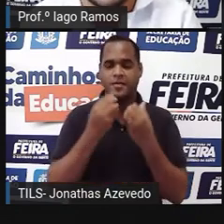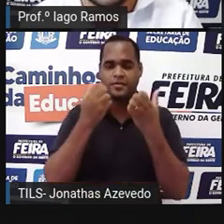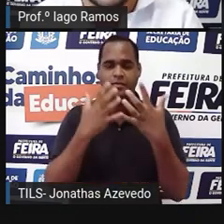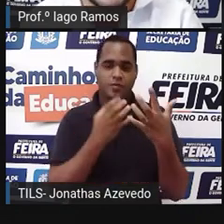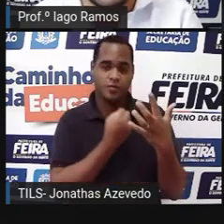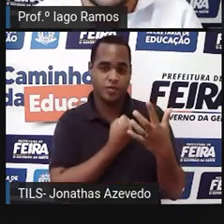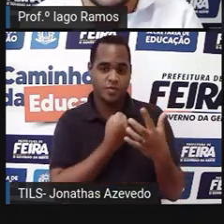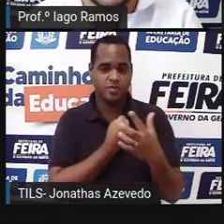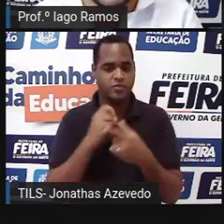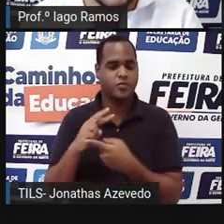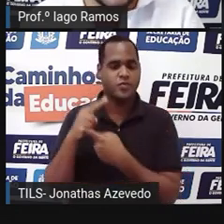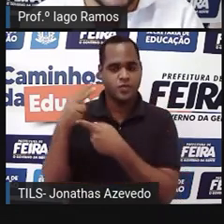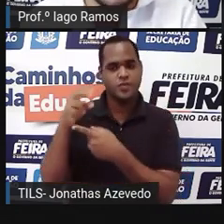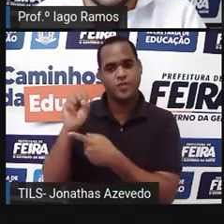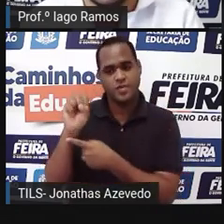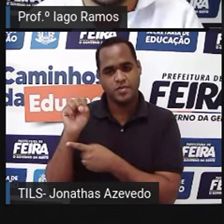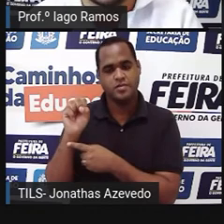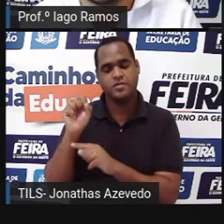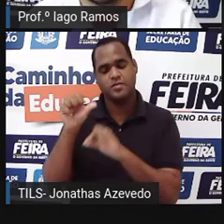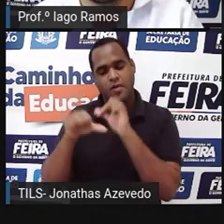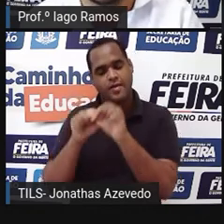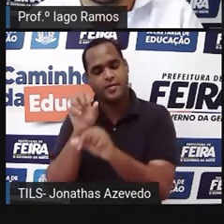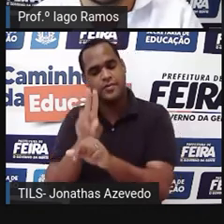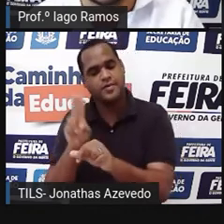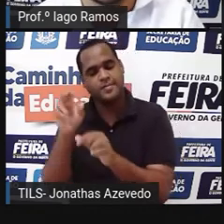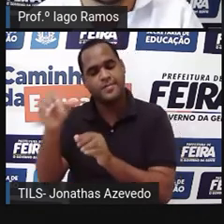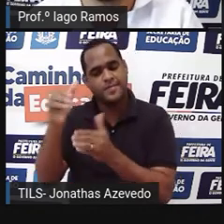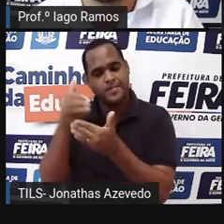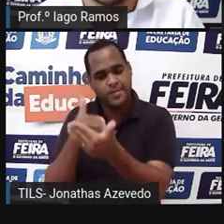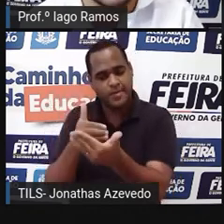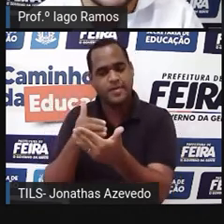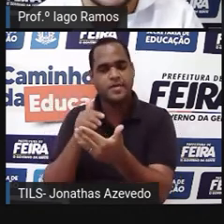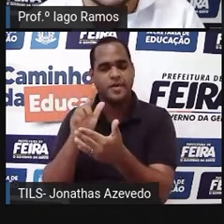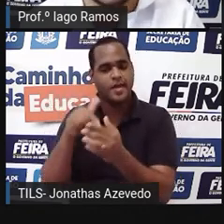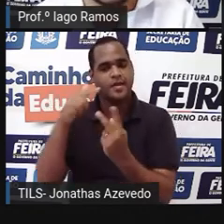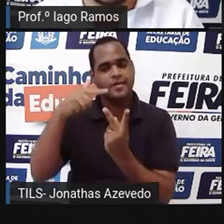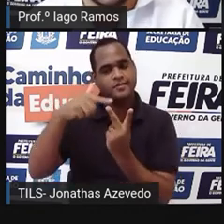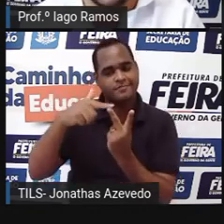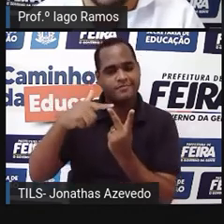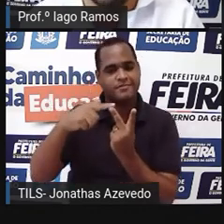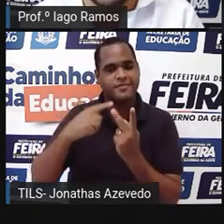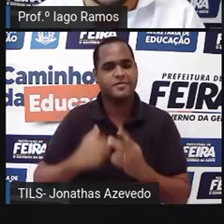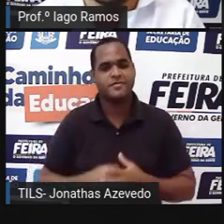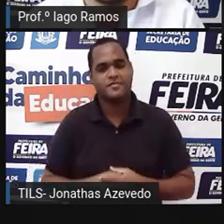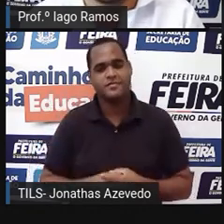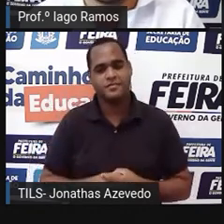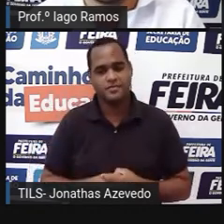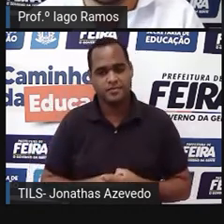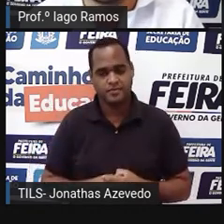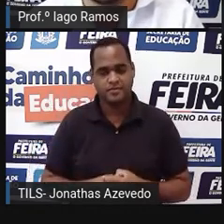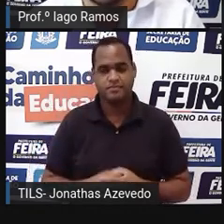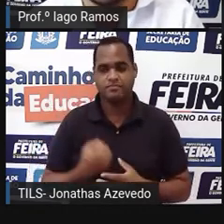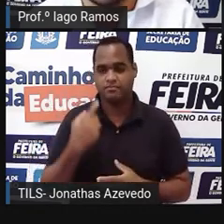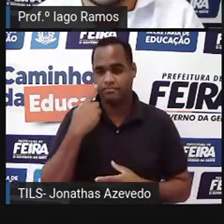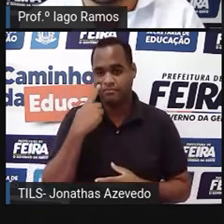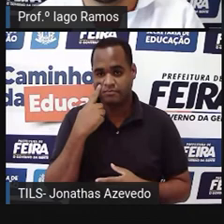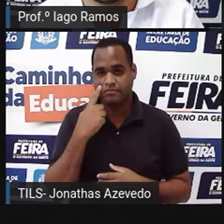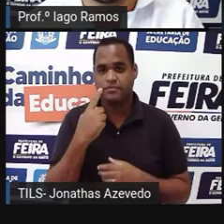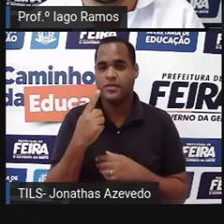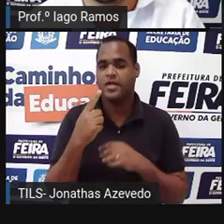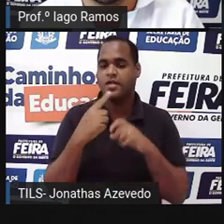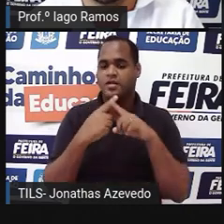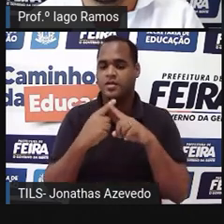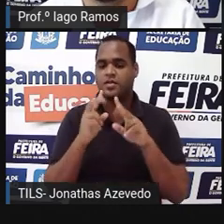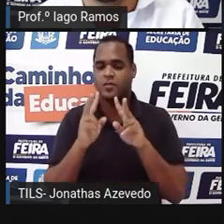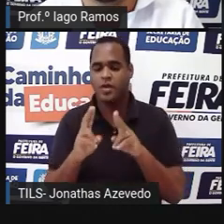que é elevado a 2 dá 8 só usando a operação inversa que é a raiz quadrada então vai ficar x igual a raiz